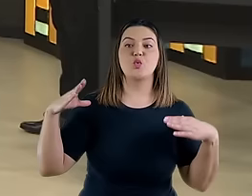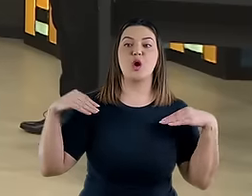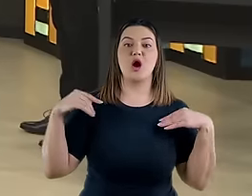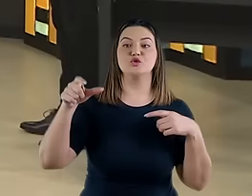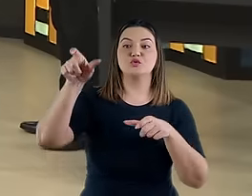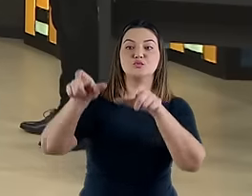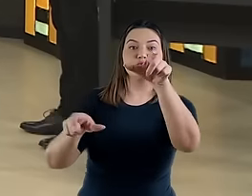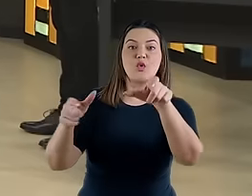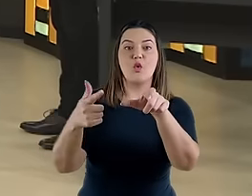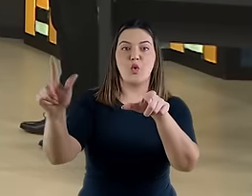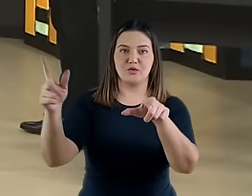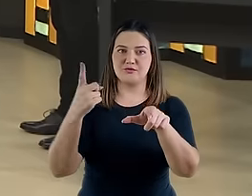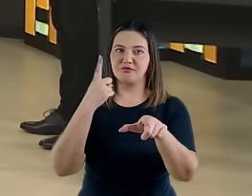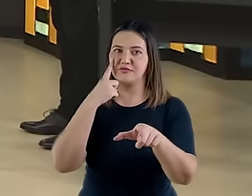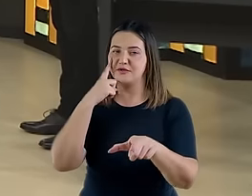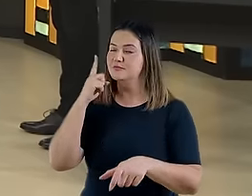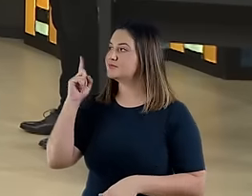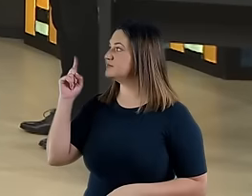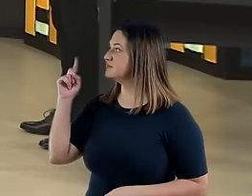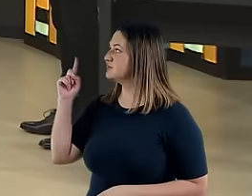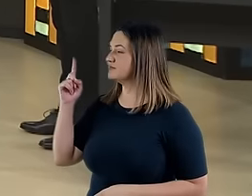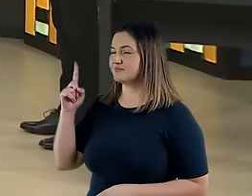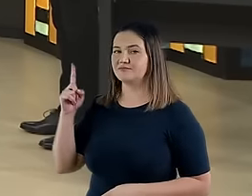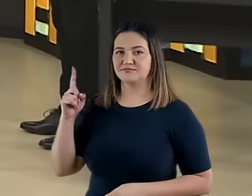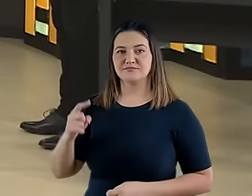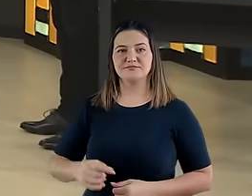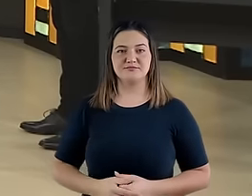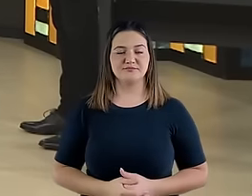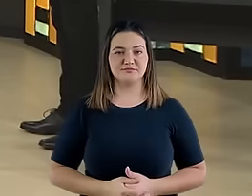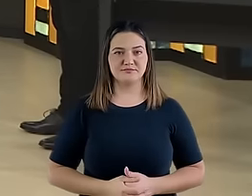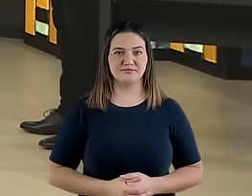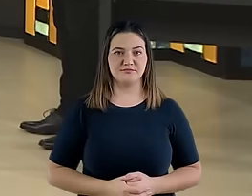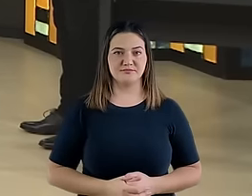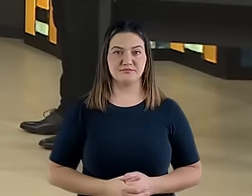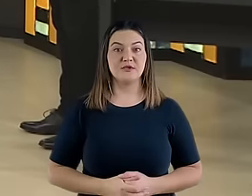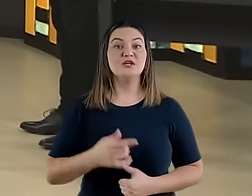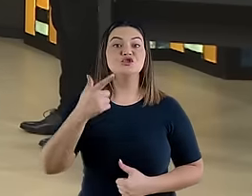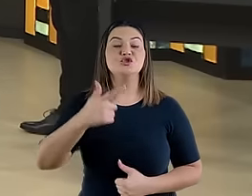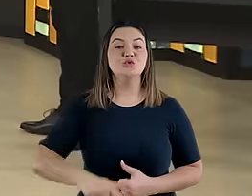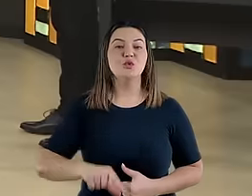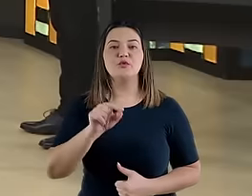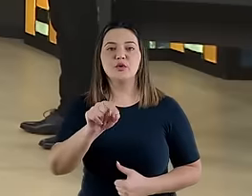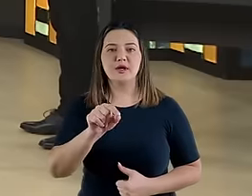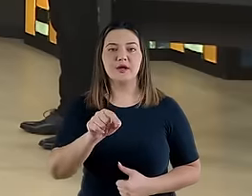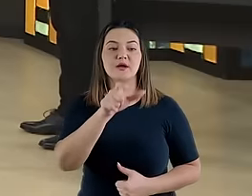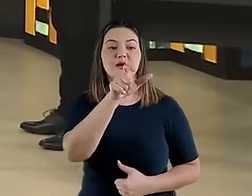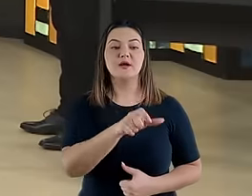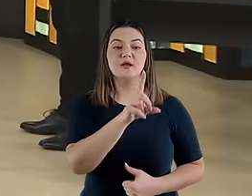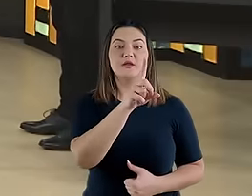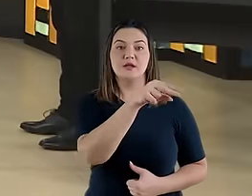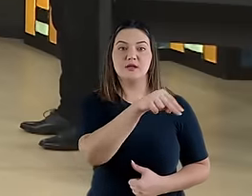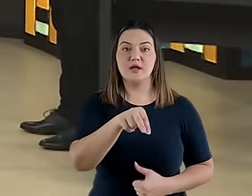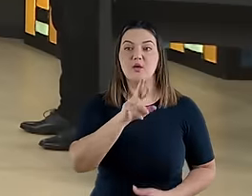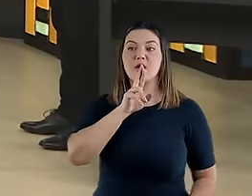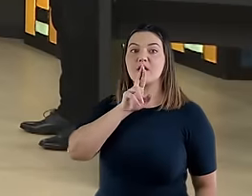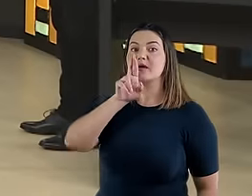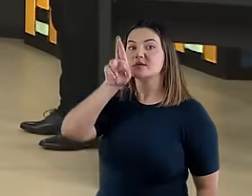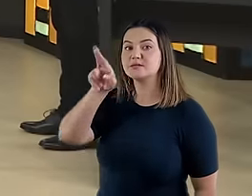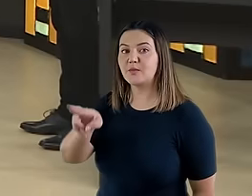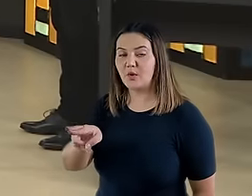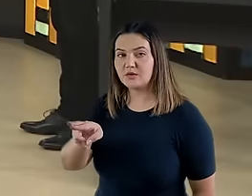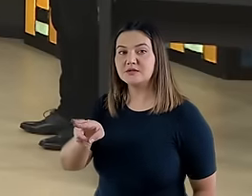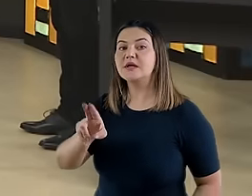outros anjos, Daniel 10, 18 até o 10, 19, a primeira parte. Novamente, a resposta de Daniel